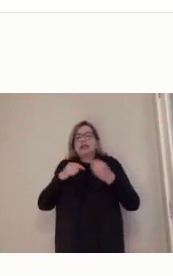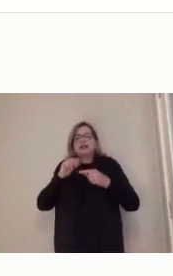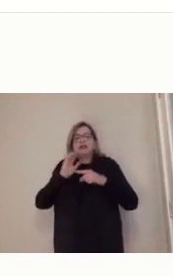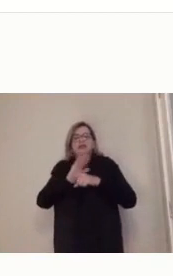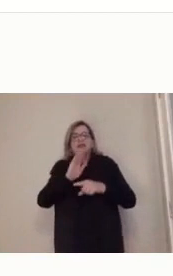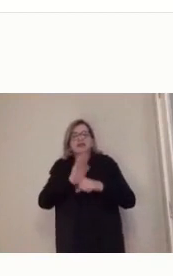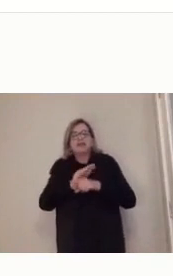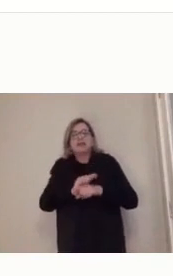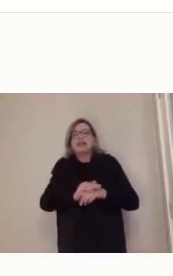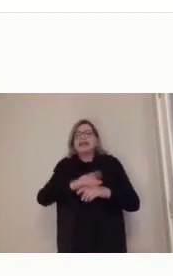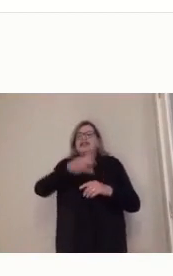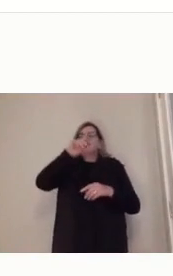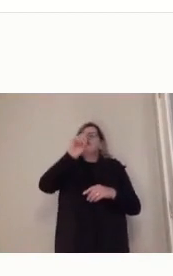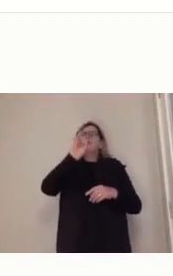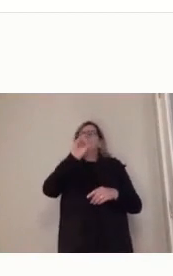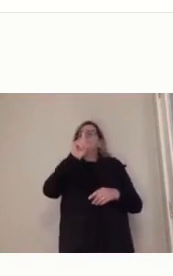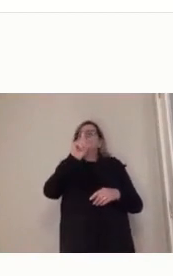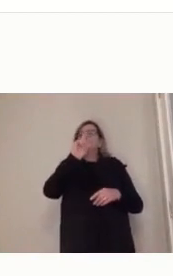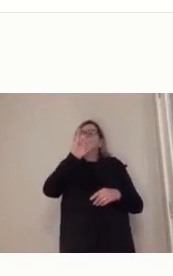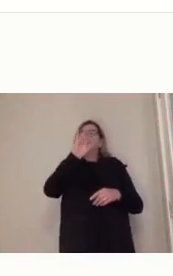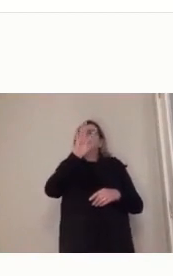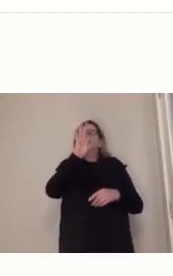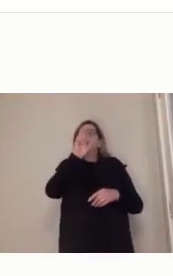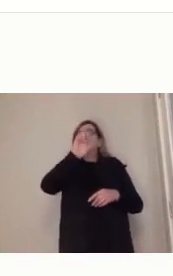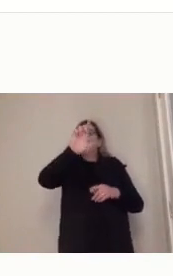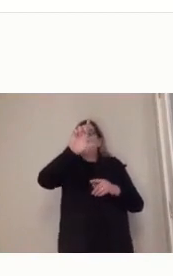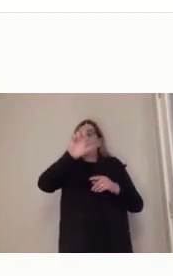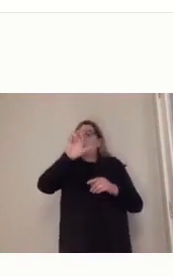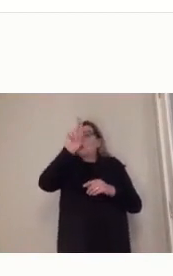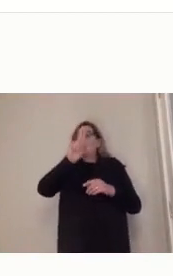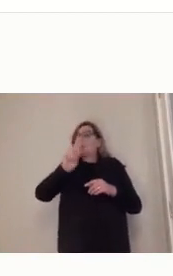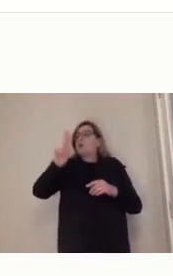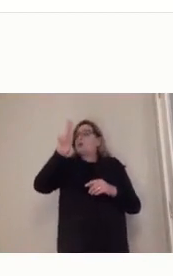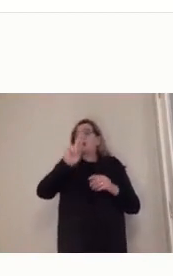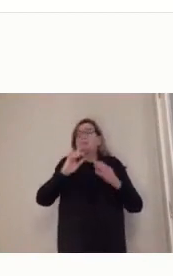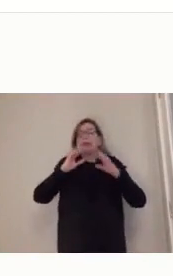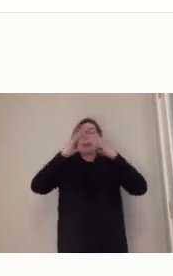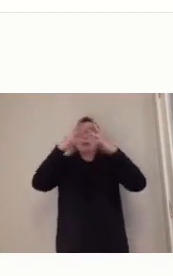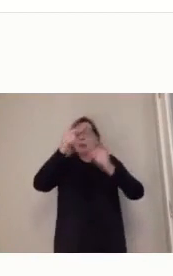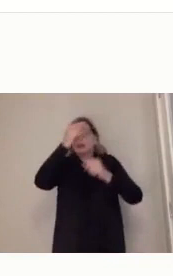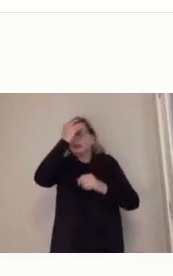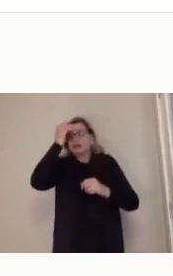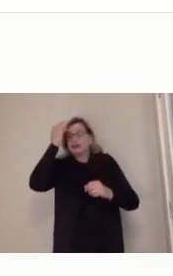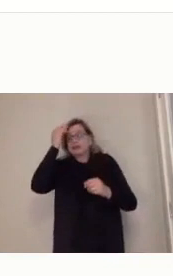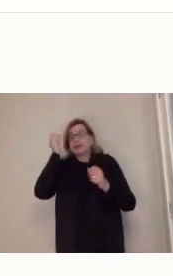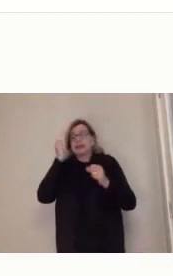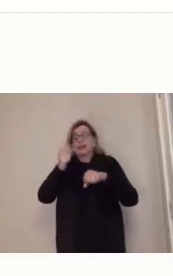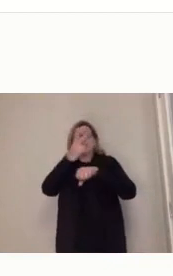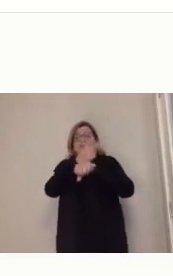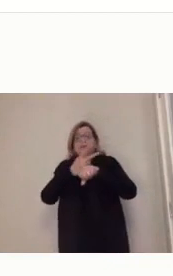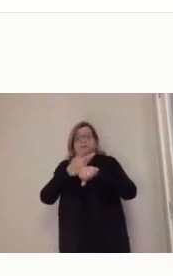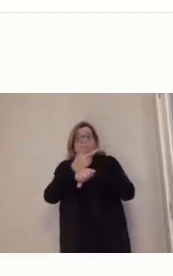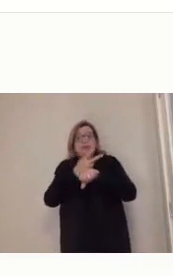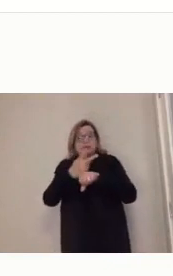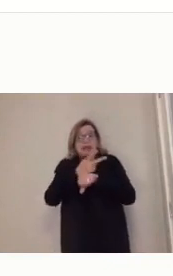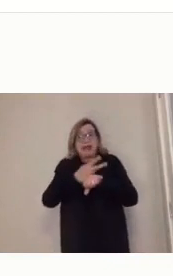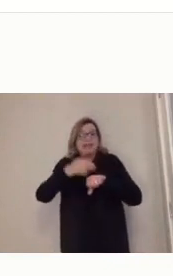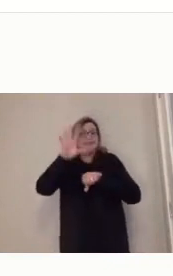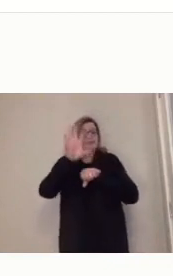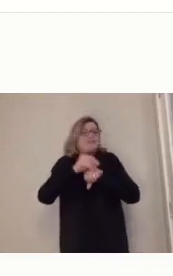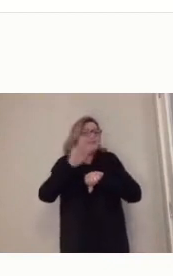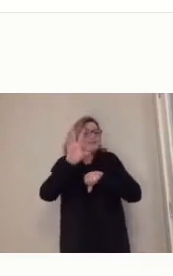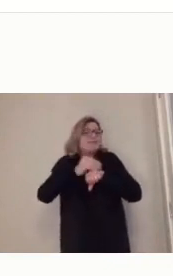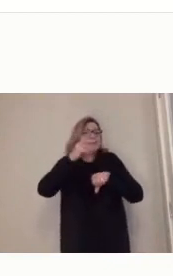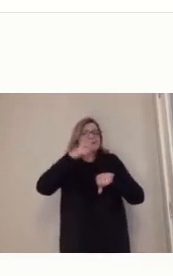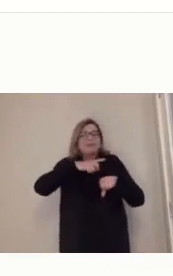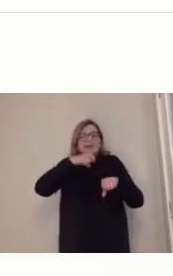pessoas, para que elas busquem acesso às informações que estão aí disponíveis, né? E a gente tem que ter políticas públicas que